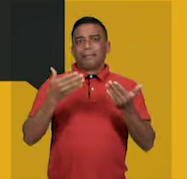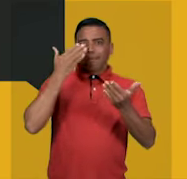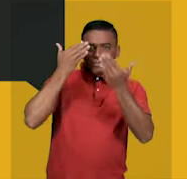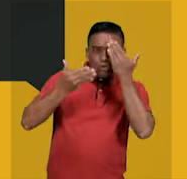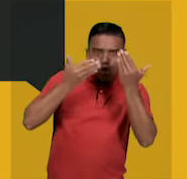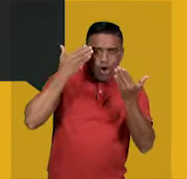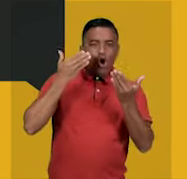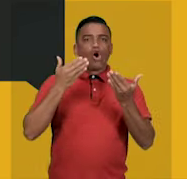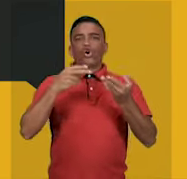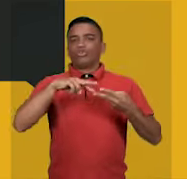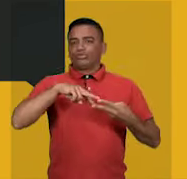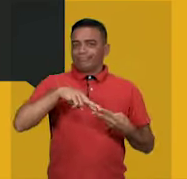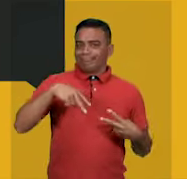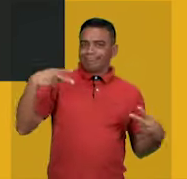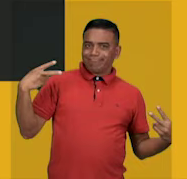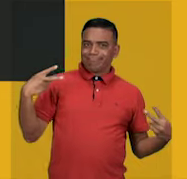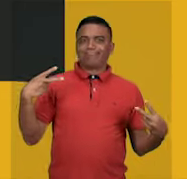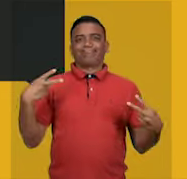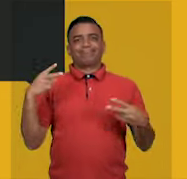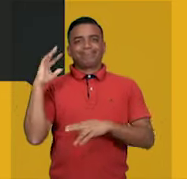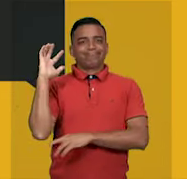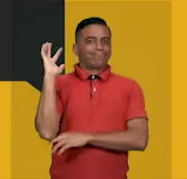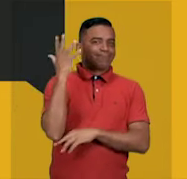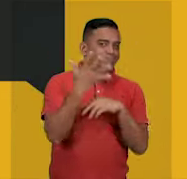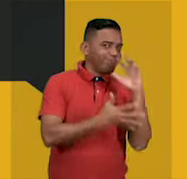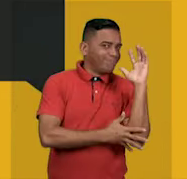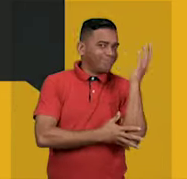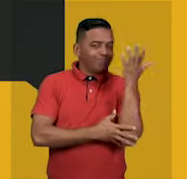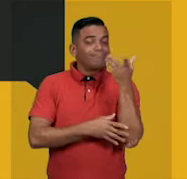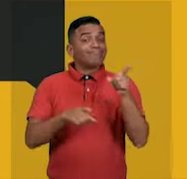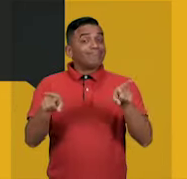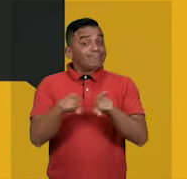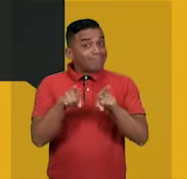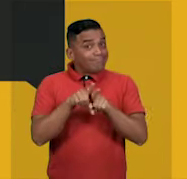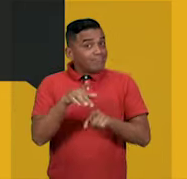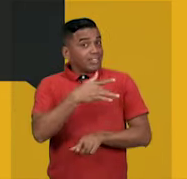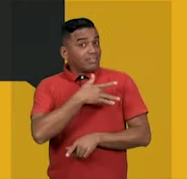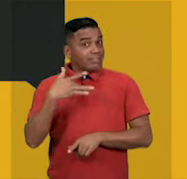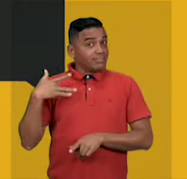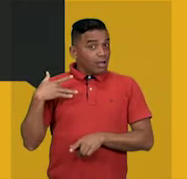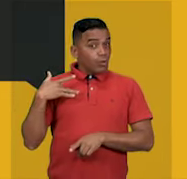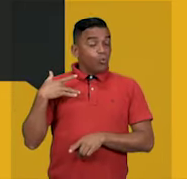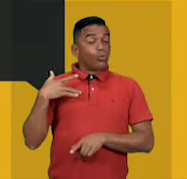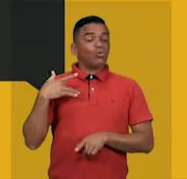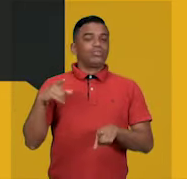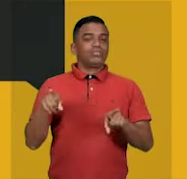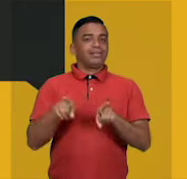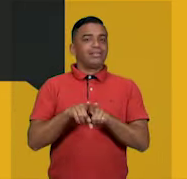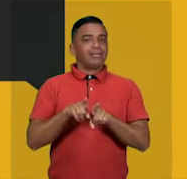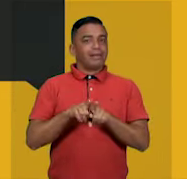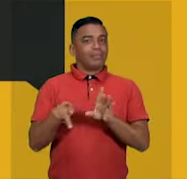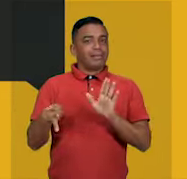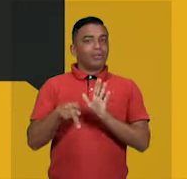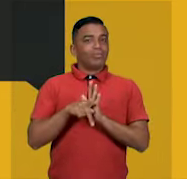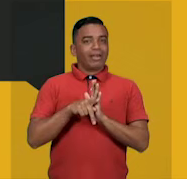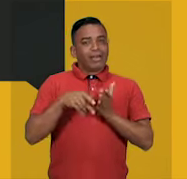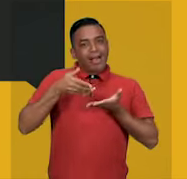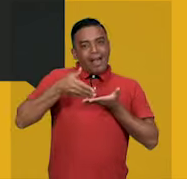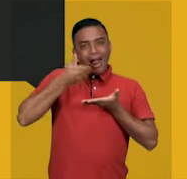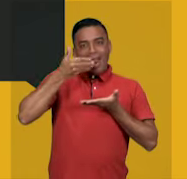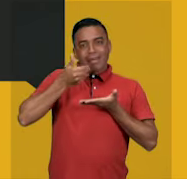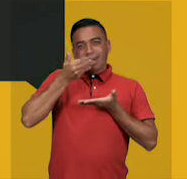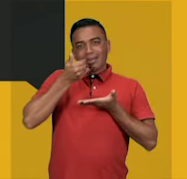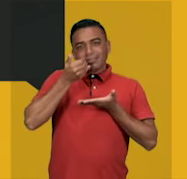condições ambientais e até mesmo a saúde do indivíduo e a sua nutrição. Então,